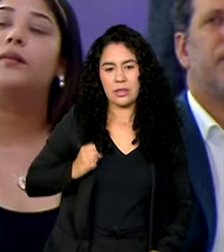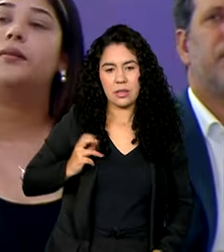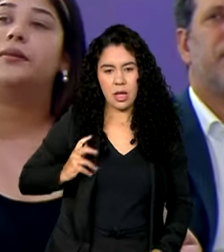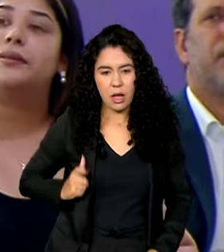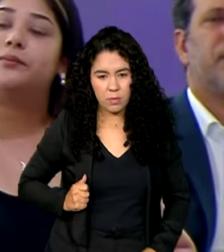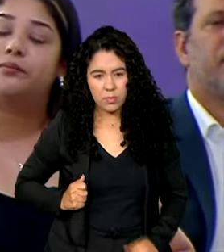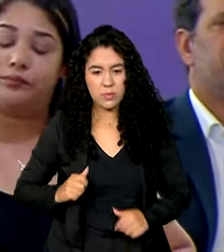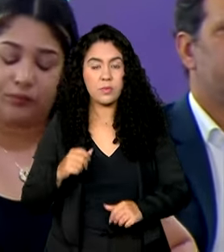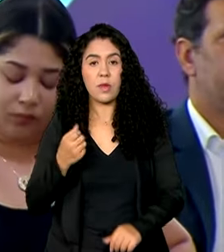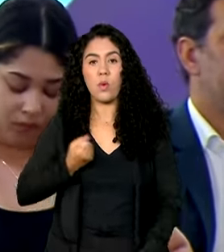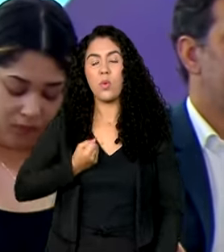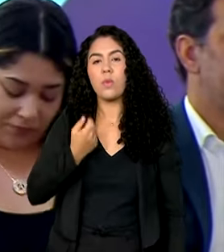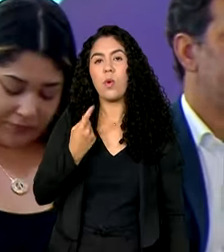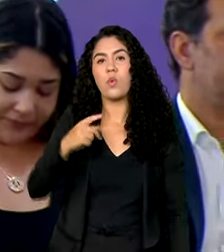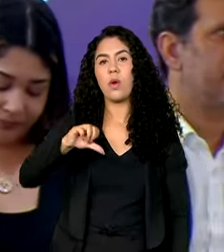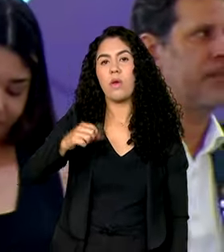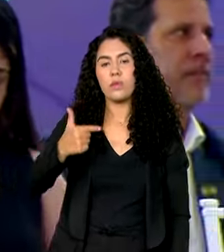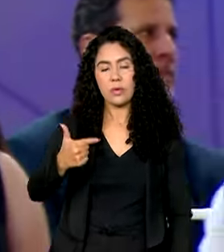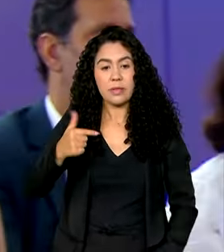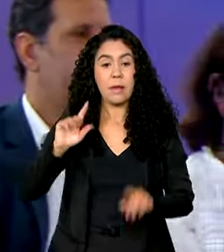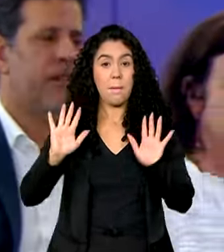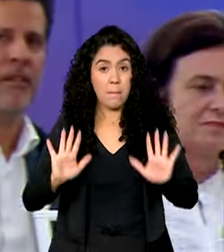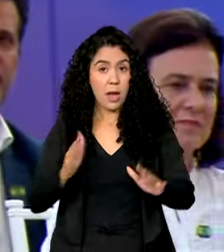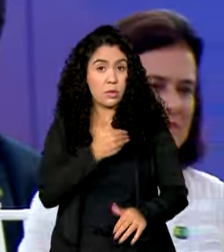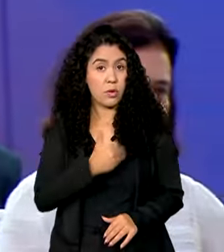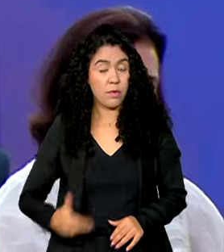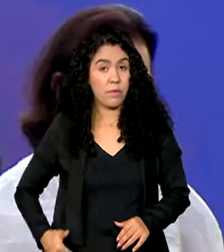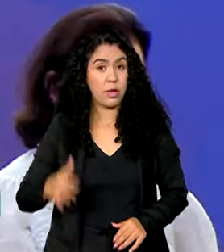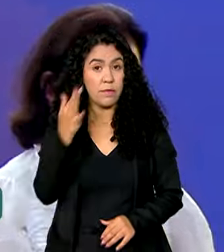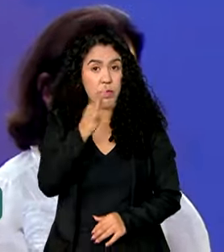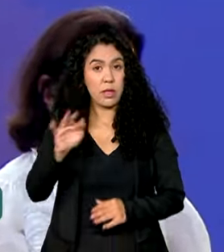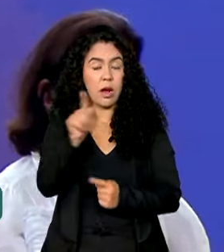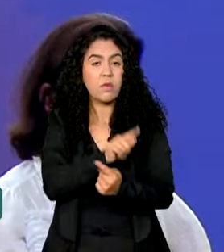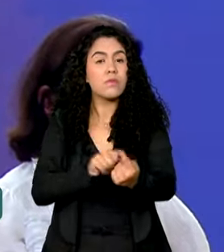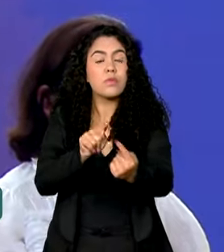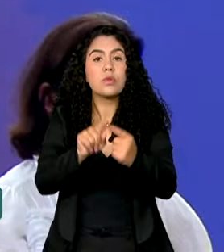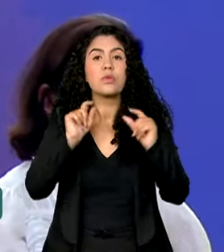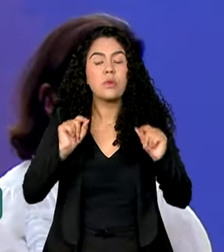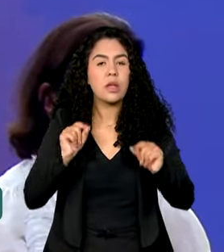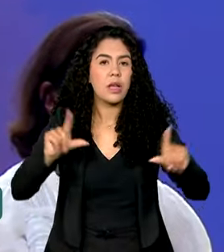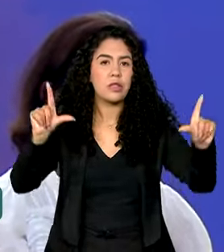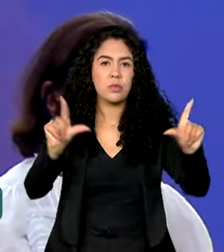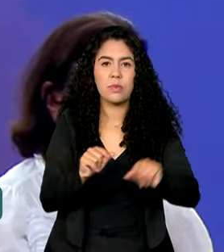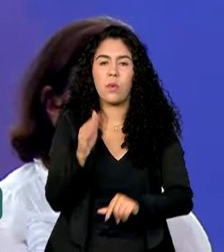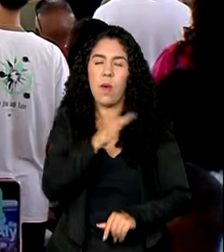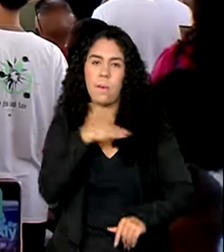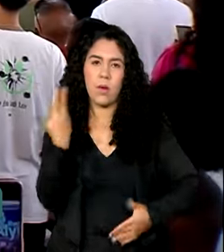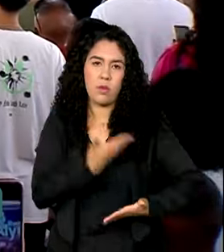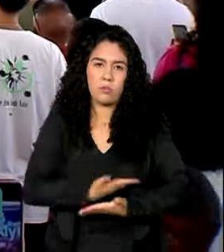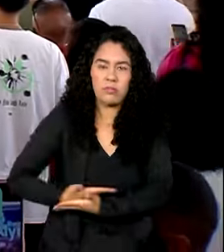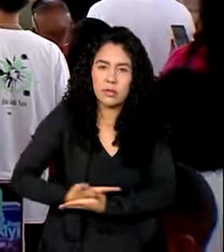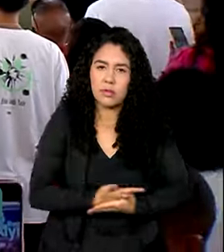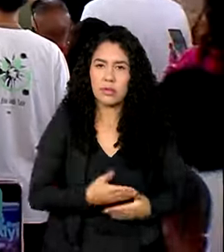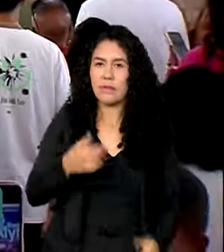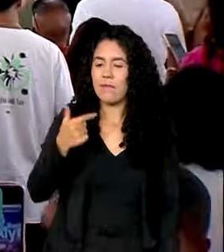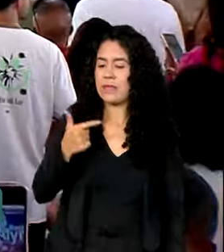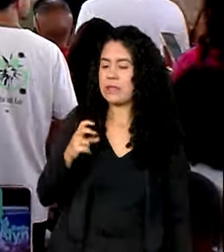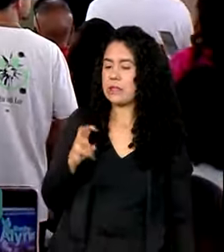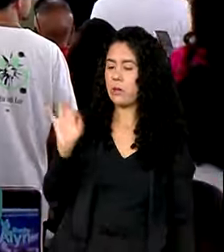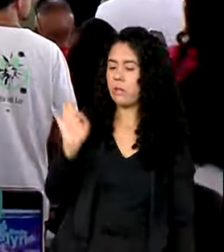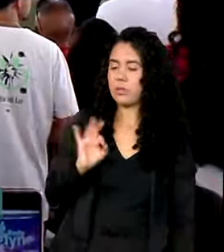Segundo o governo federal, a meta é reduzir a mortalidade materna em 25%